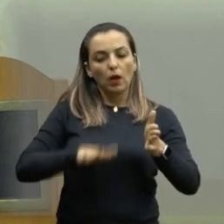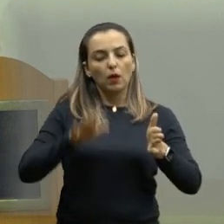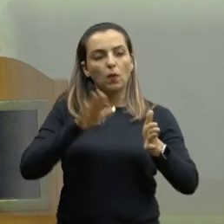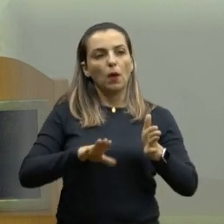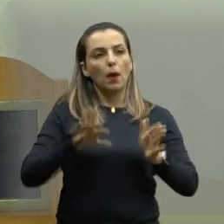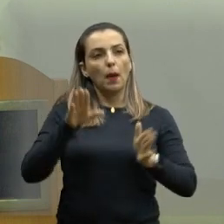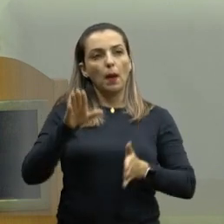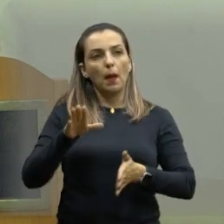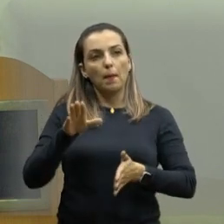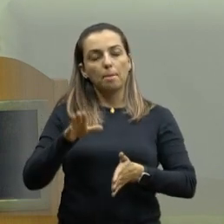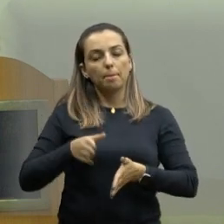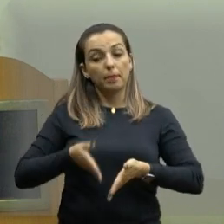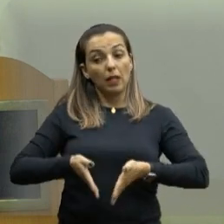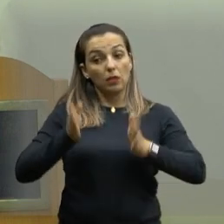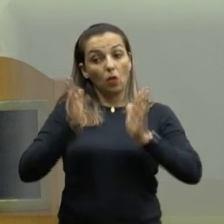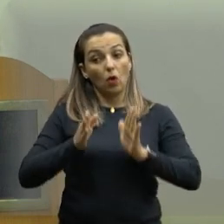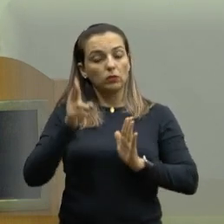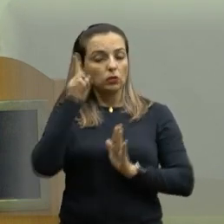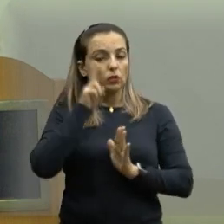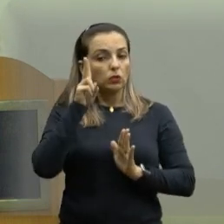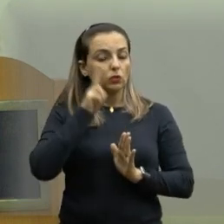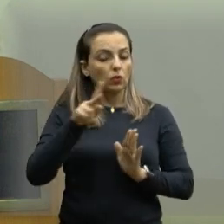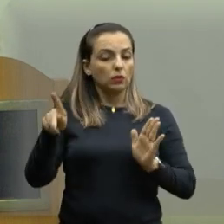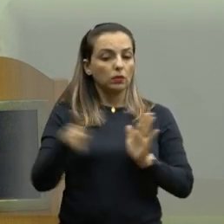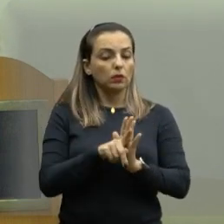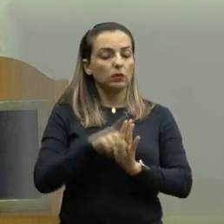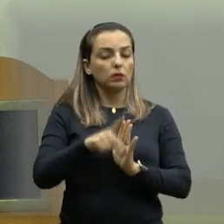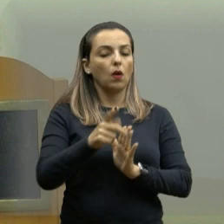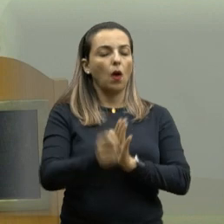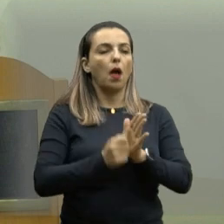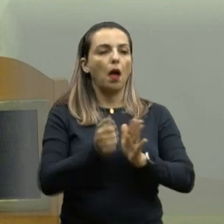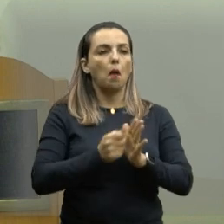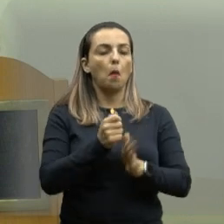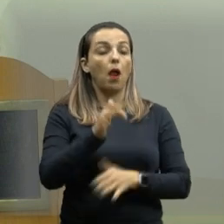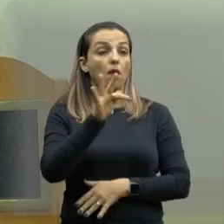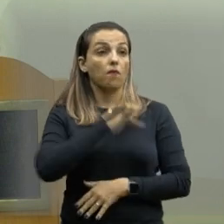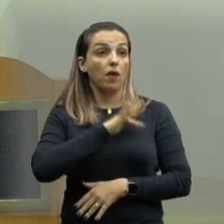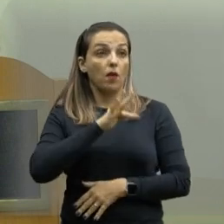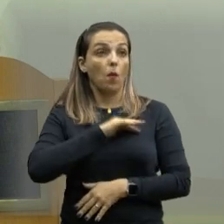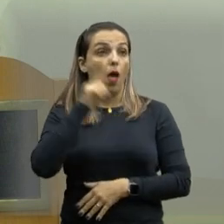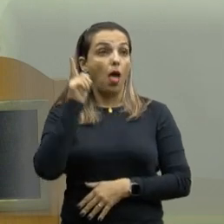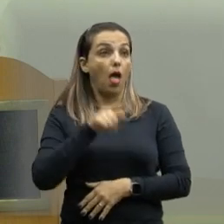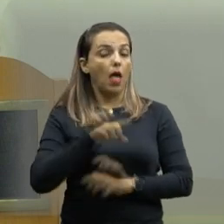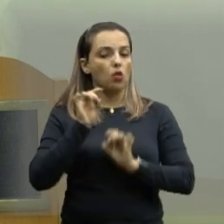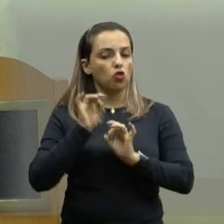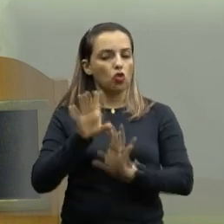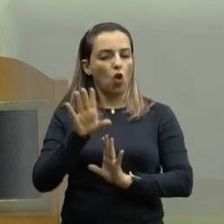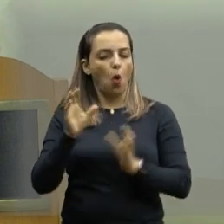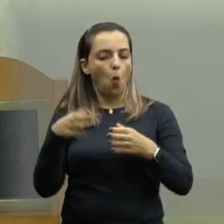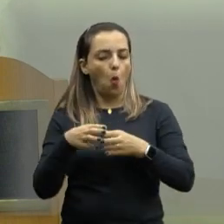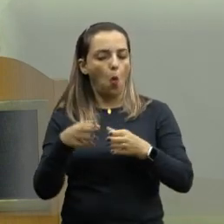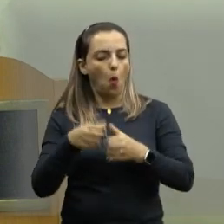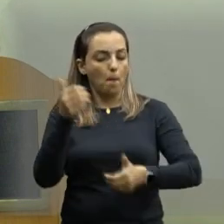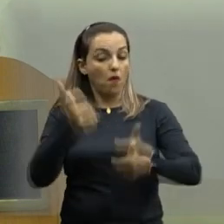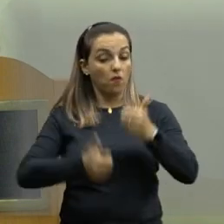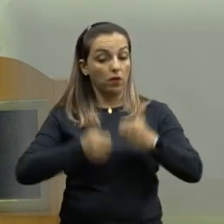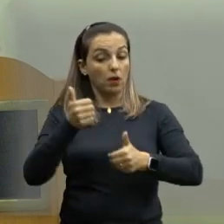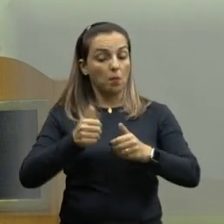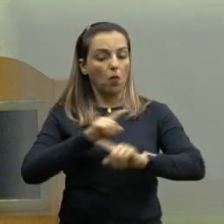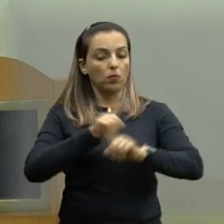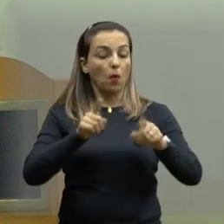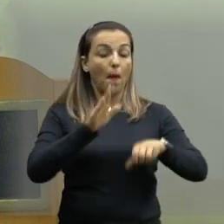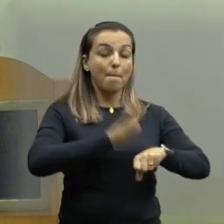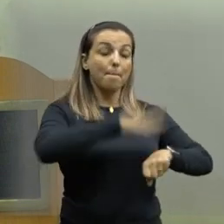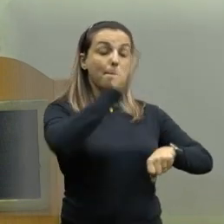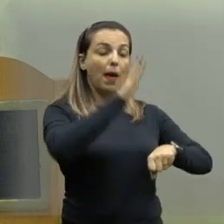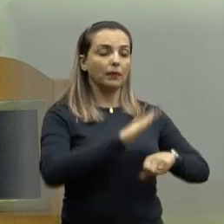imaterial da nossa cidade, a ferroviária. Porque, afinal, a ferroviária não é só um time de futebol, ela é muito